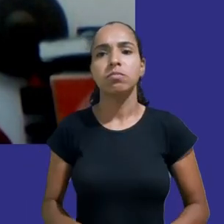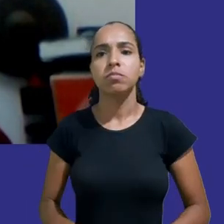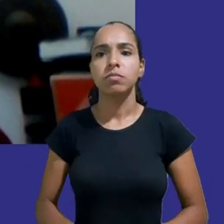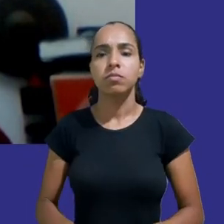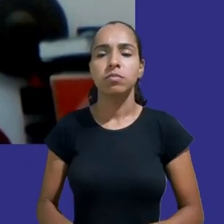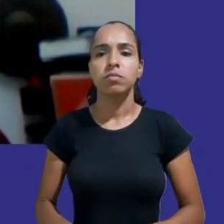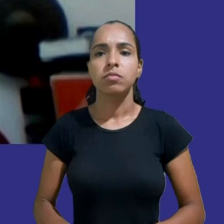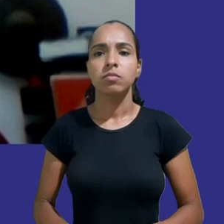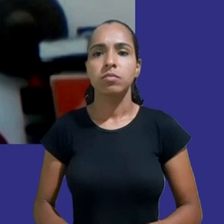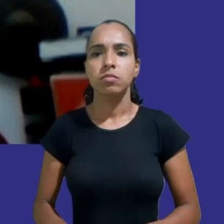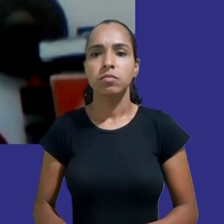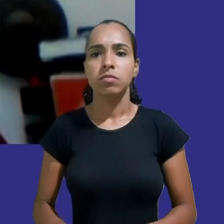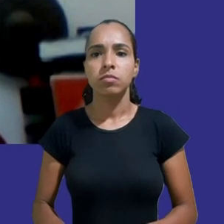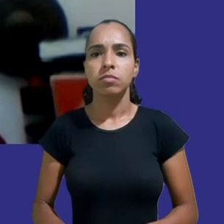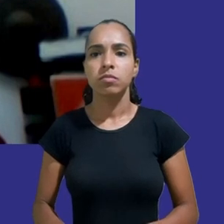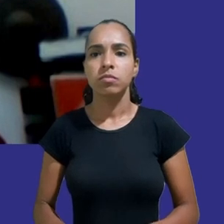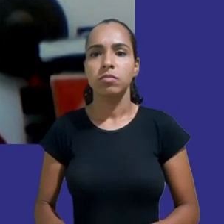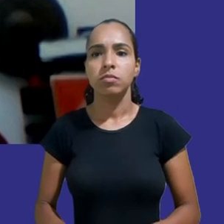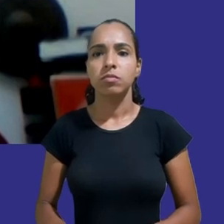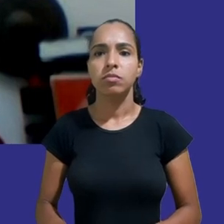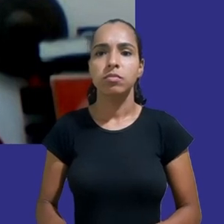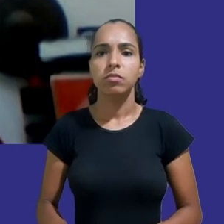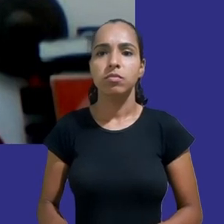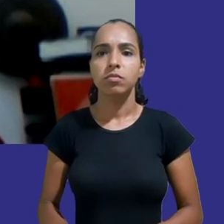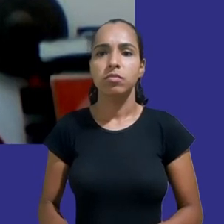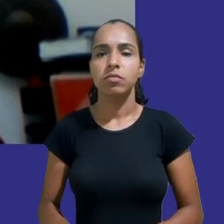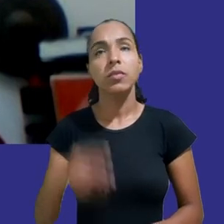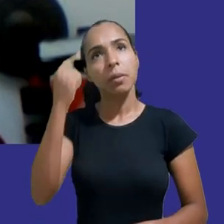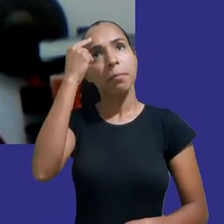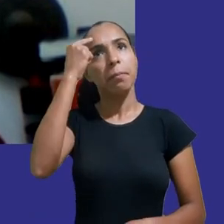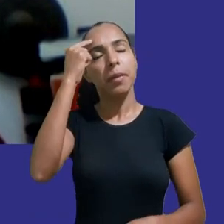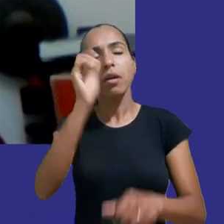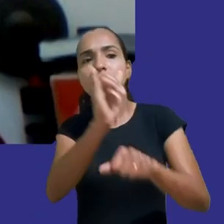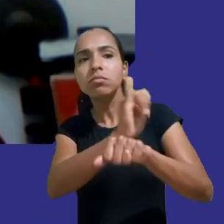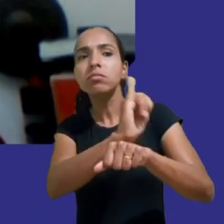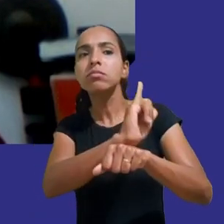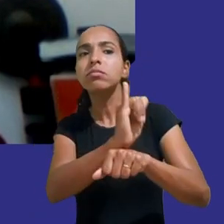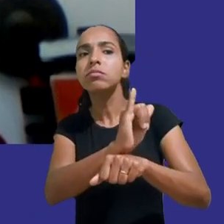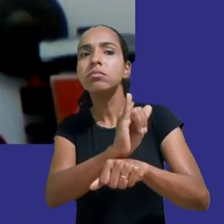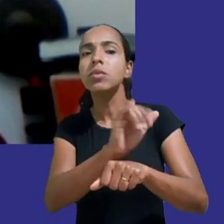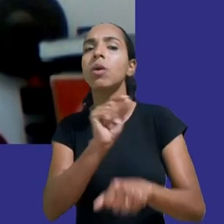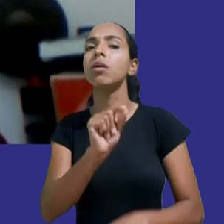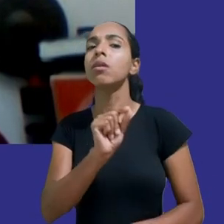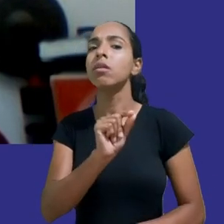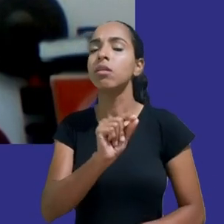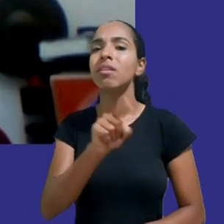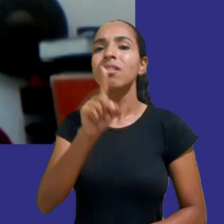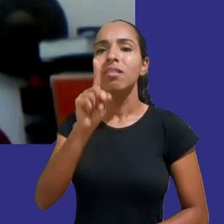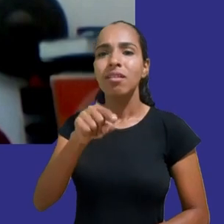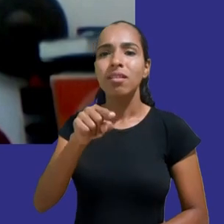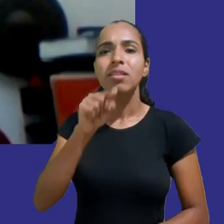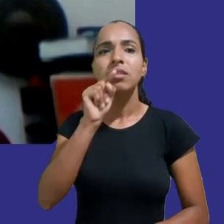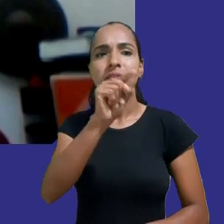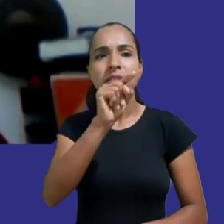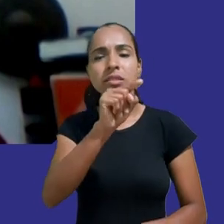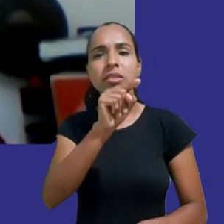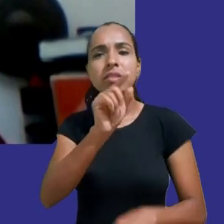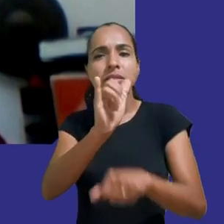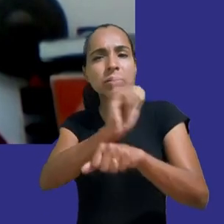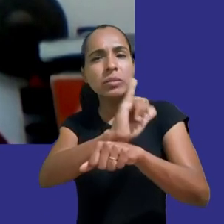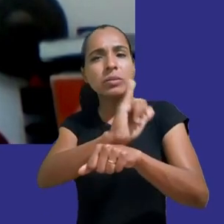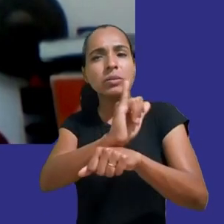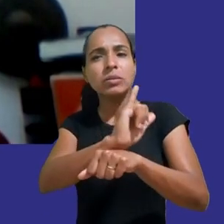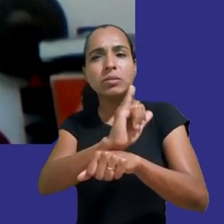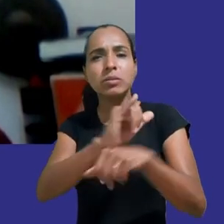Se pararmos para pensar o que é o YouTube o YouTube é um gigantesco repositório de dados de vídeos e de